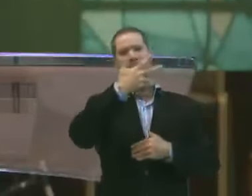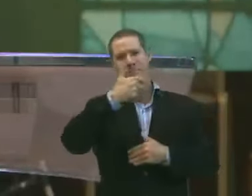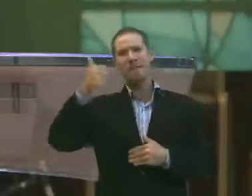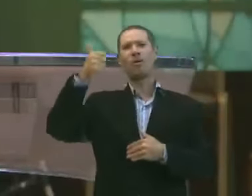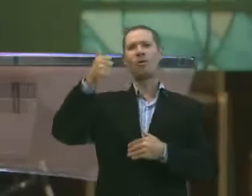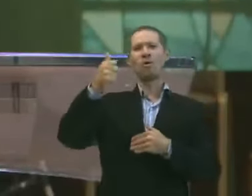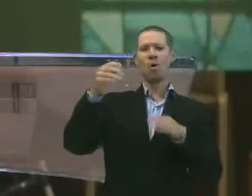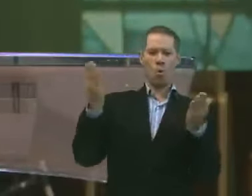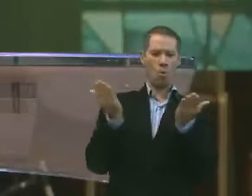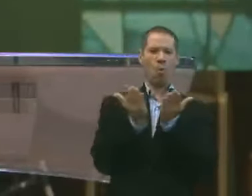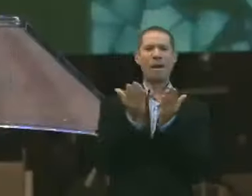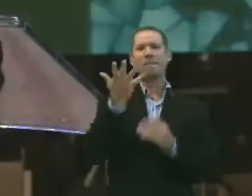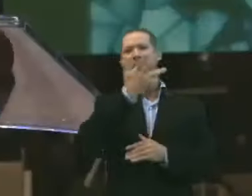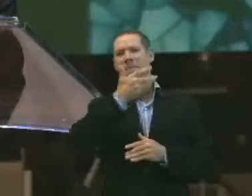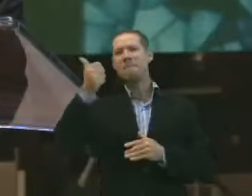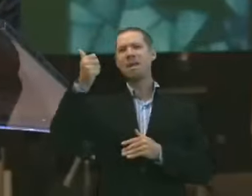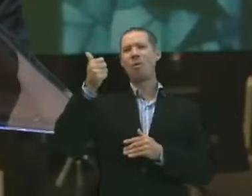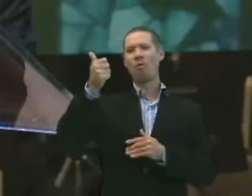Um crente melhor?